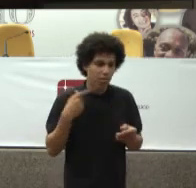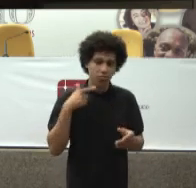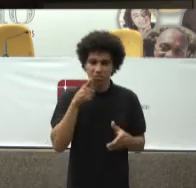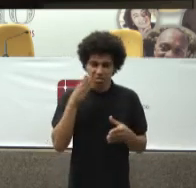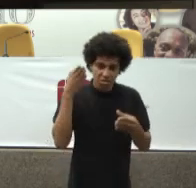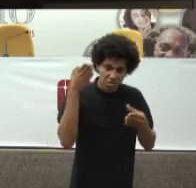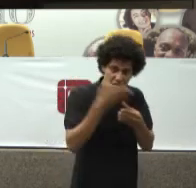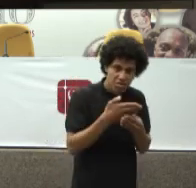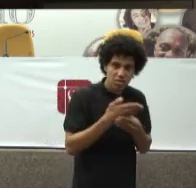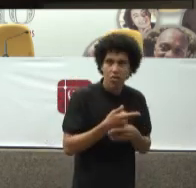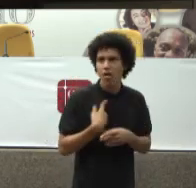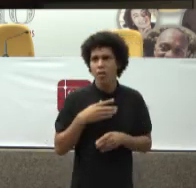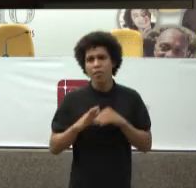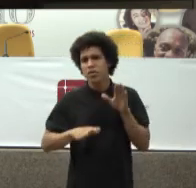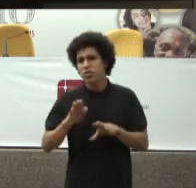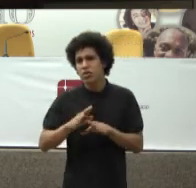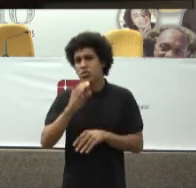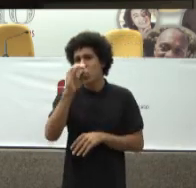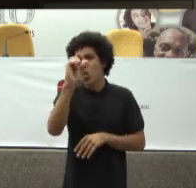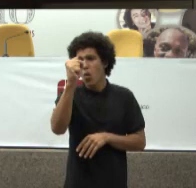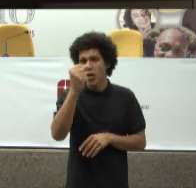Daqui uns oito meses A coisa vai estar melhorando